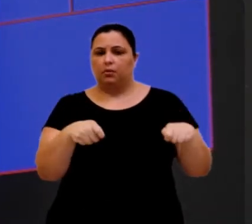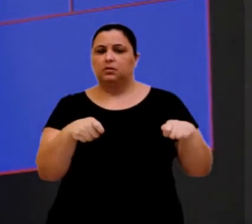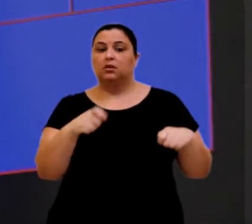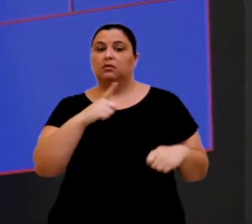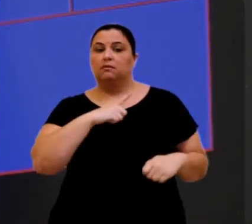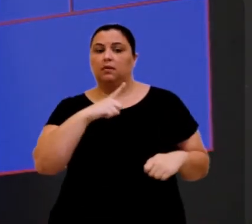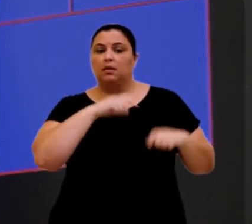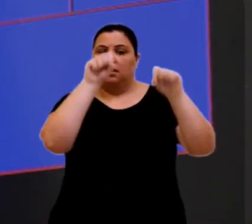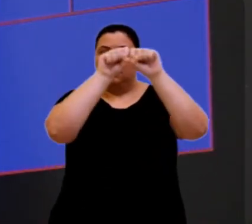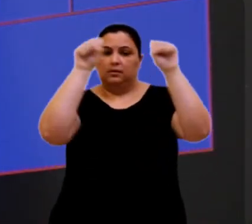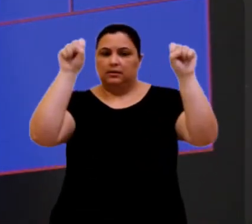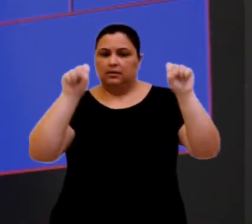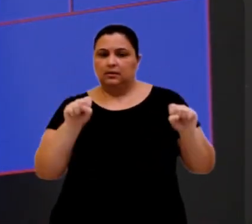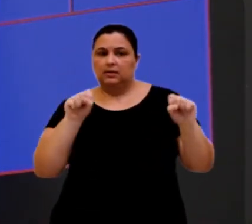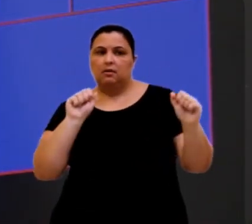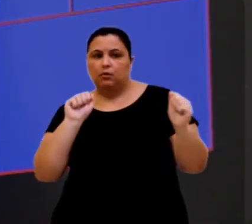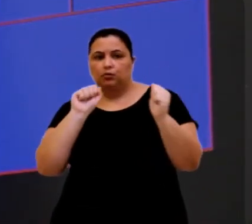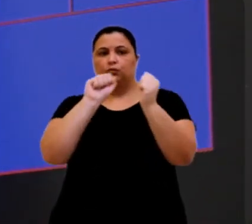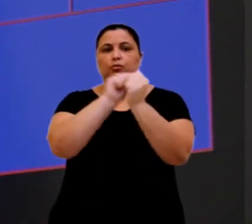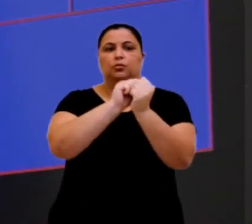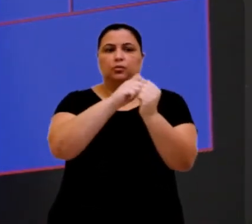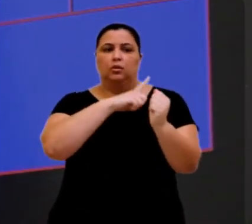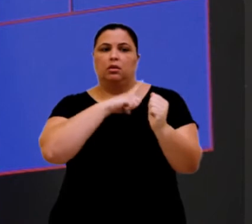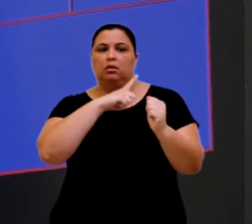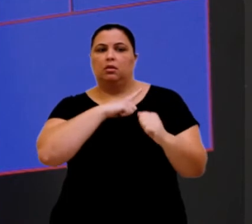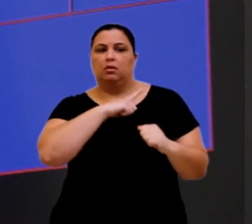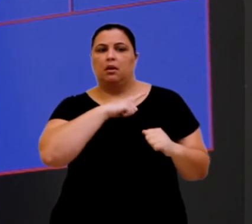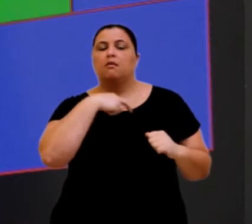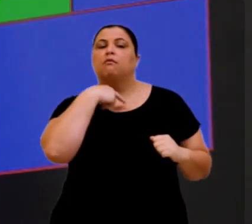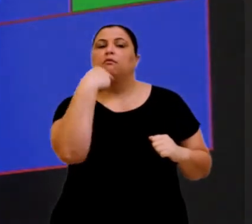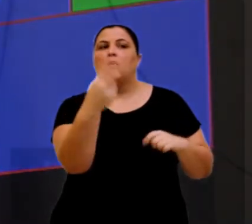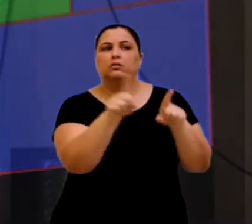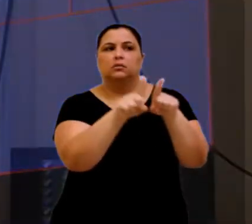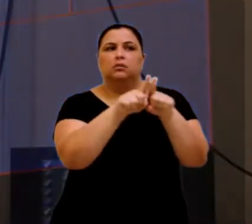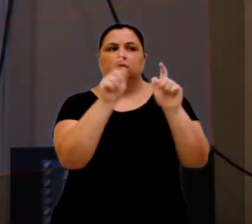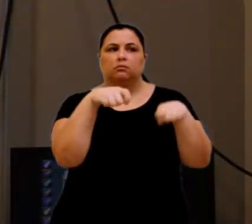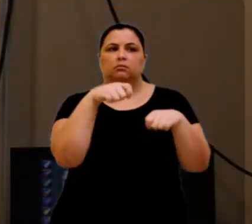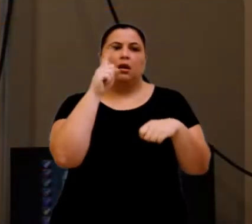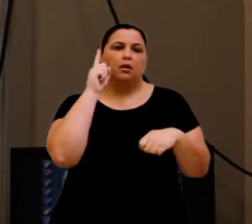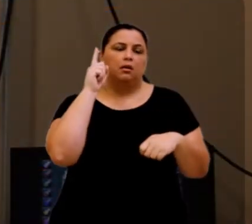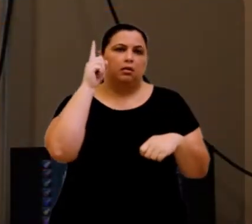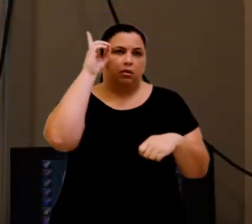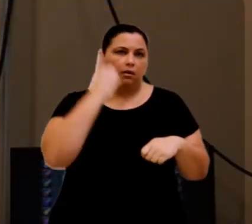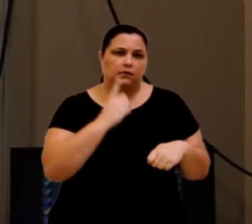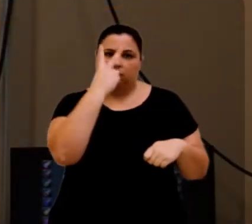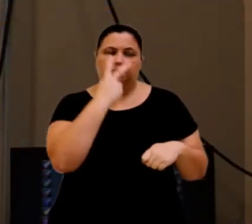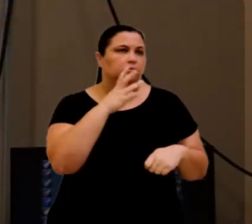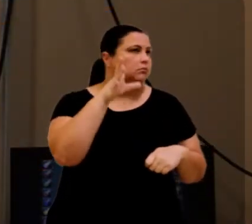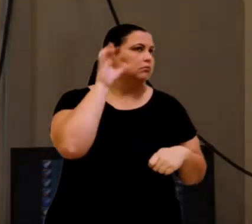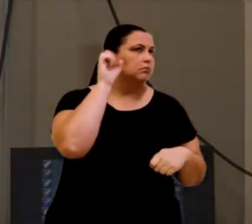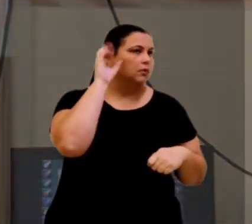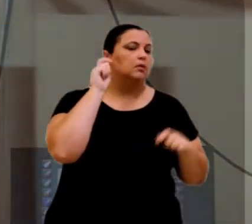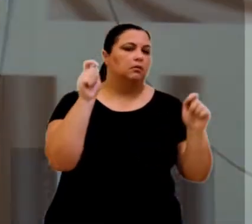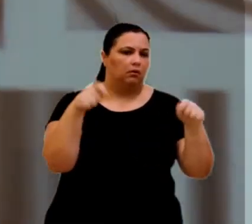também que o sistema seja acoplado a um sintetizador de voz. As propriedades da tecnologia poderá